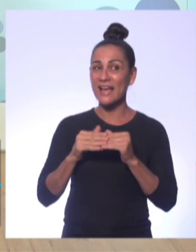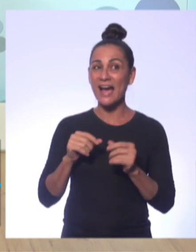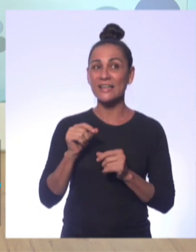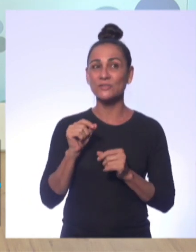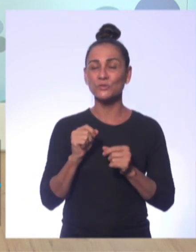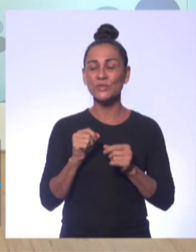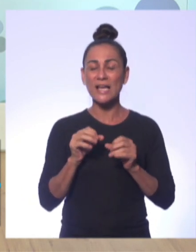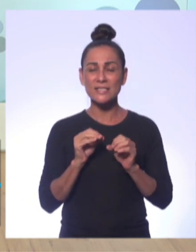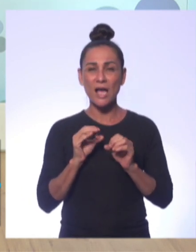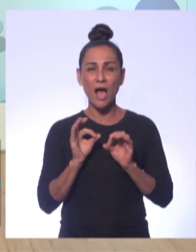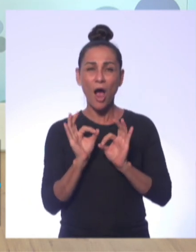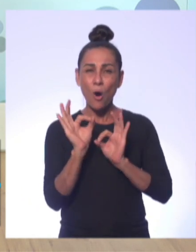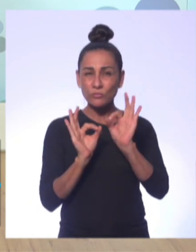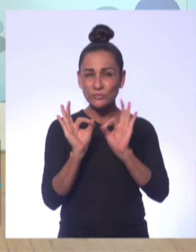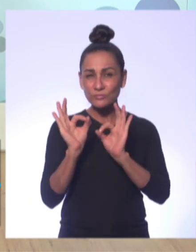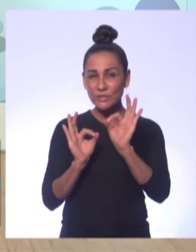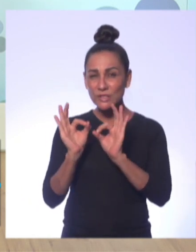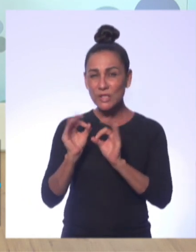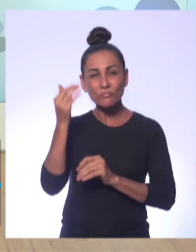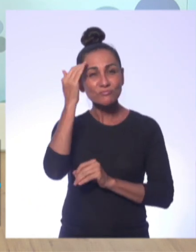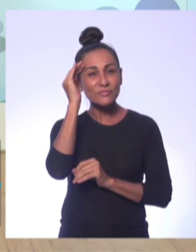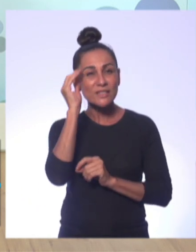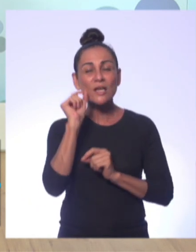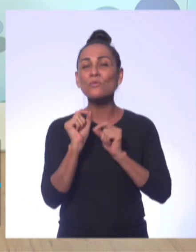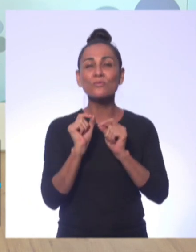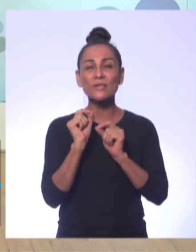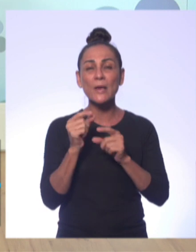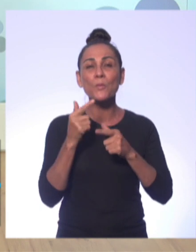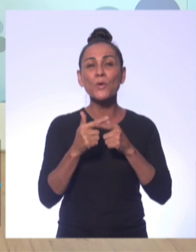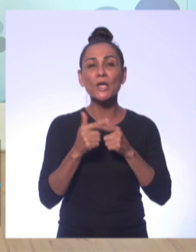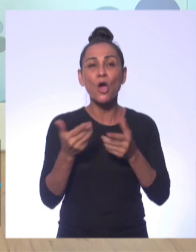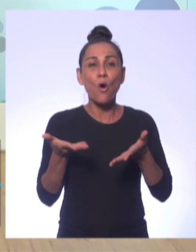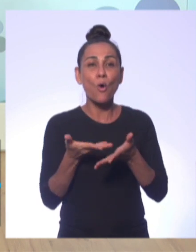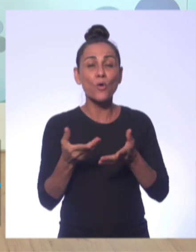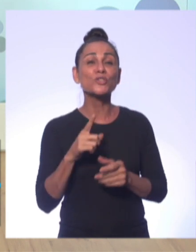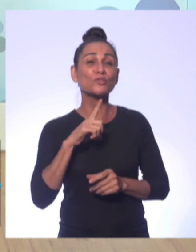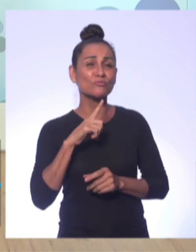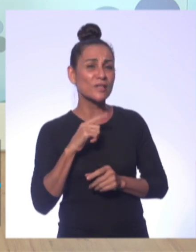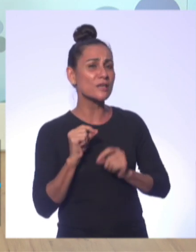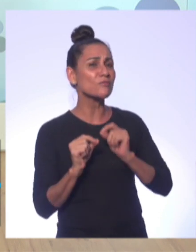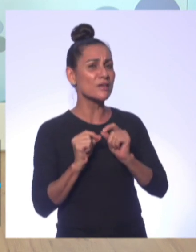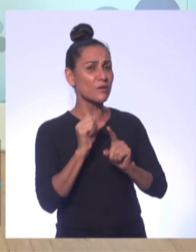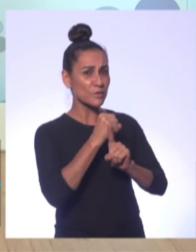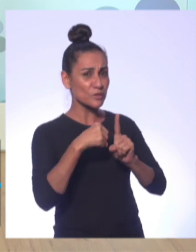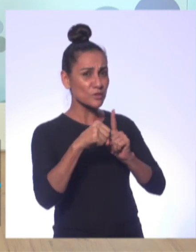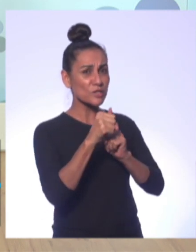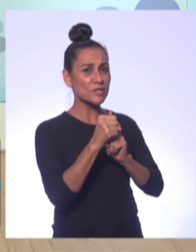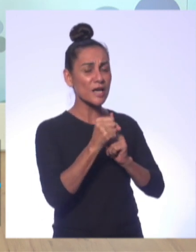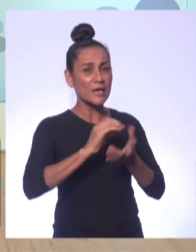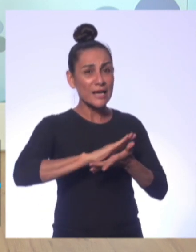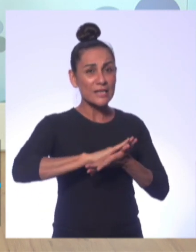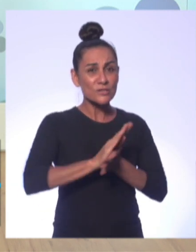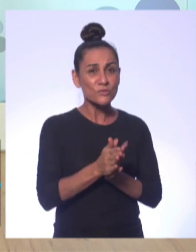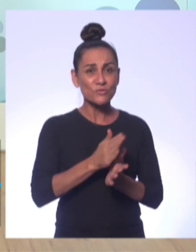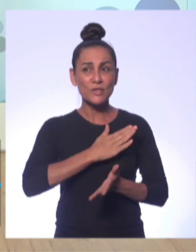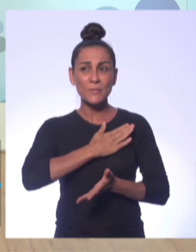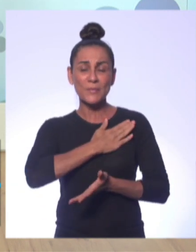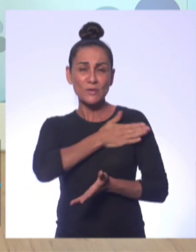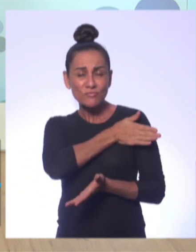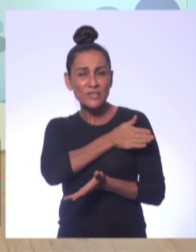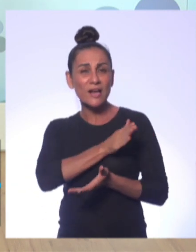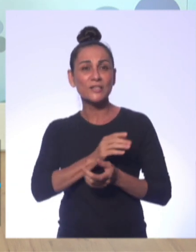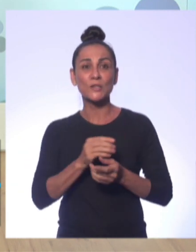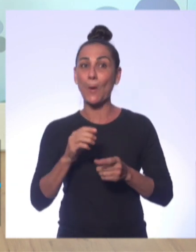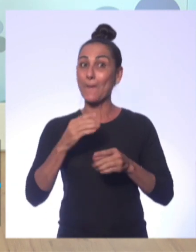essa construção, nos ajuda a entender o porquê hoje nós temos uma sociedade tão racista e preconceituosa. Não